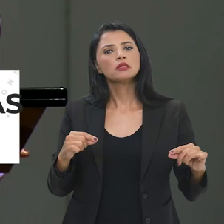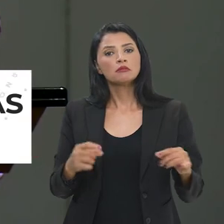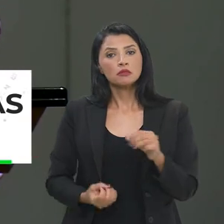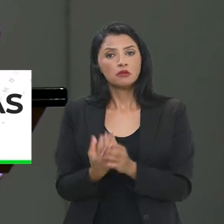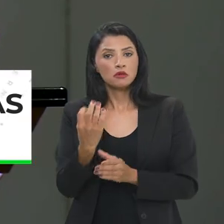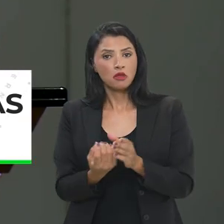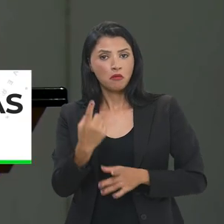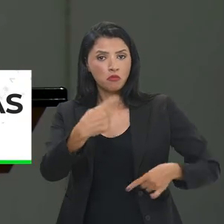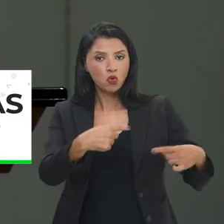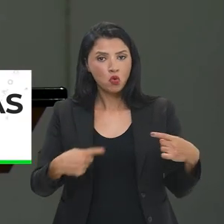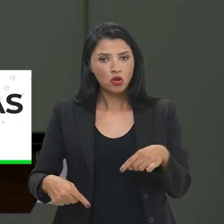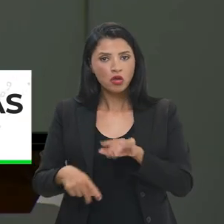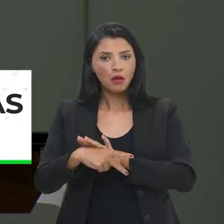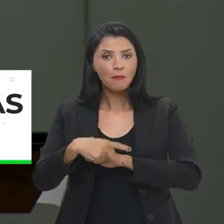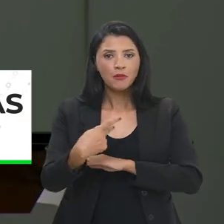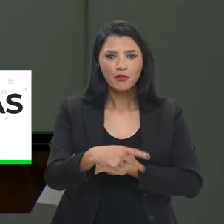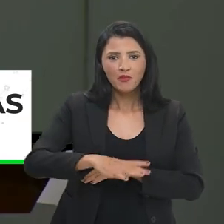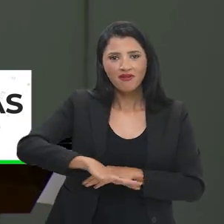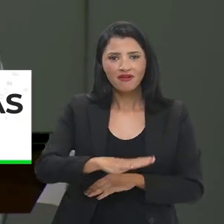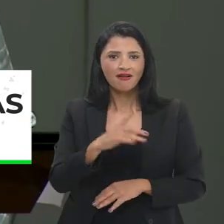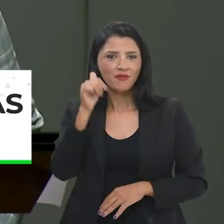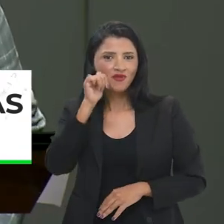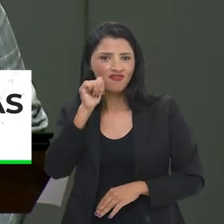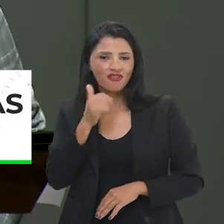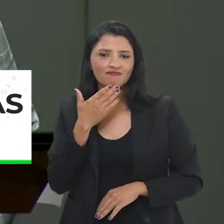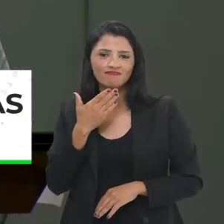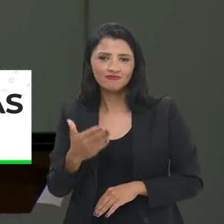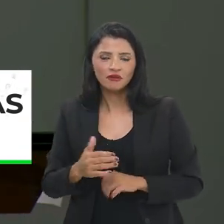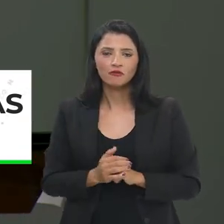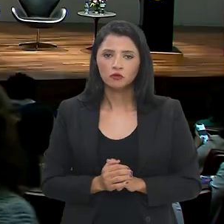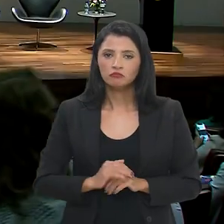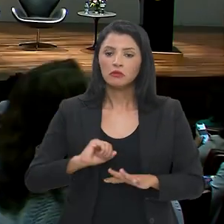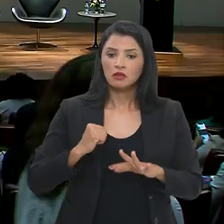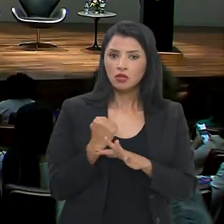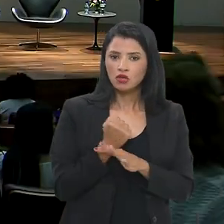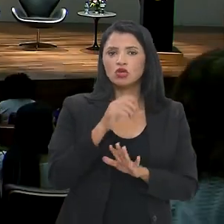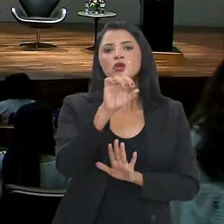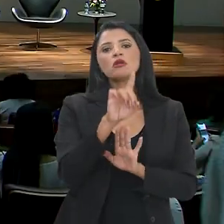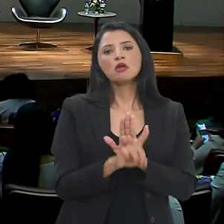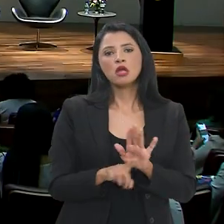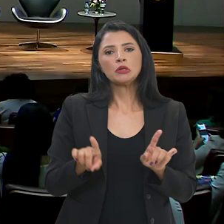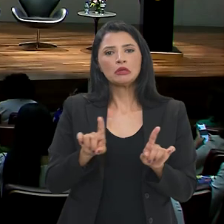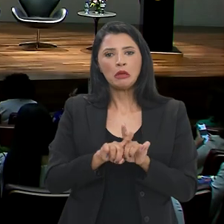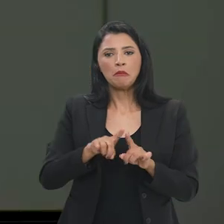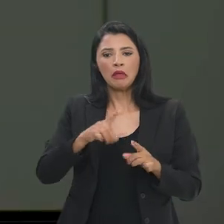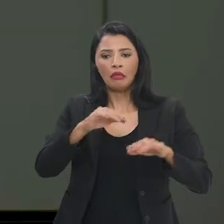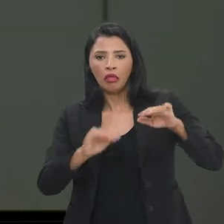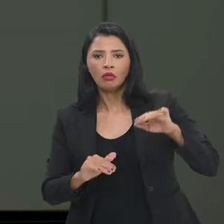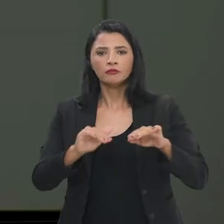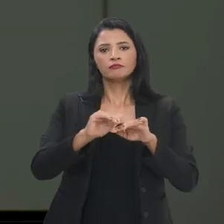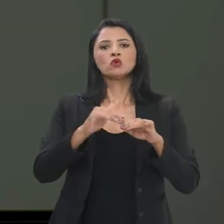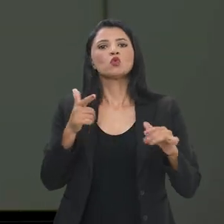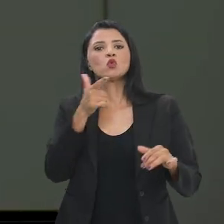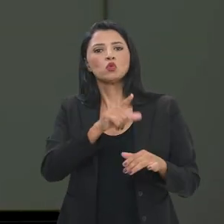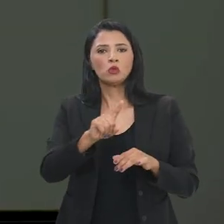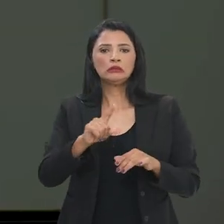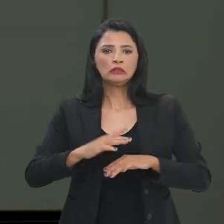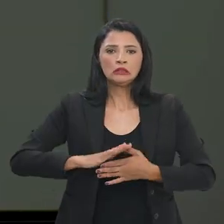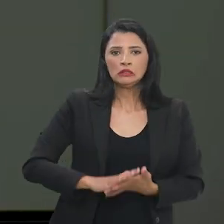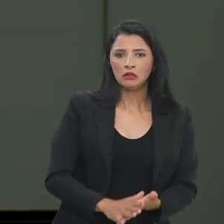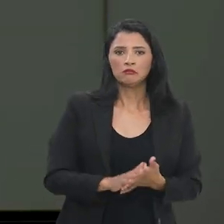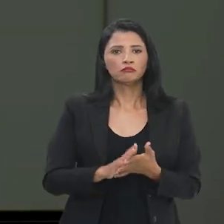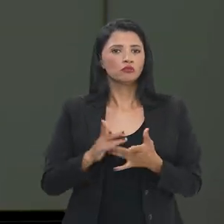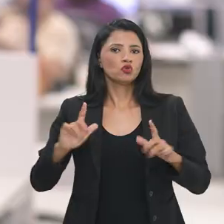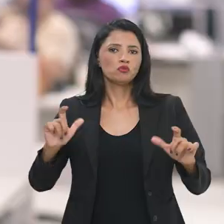país estão em Brasília para criar políticas voltadas às mulheres. O objetivo é garantir direitos e combater as desigualdades,